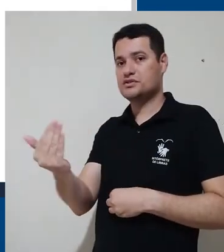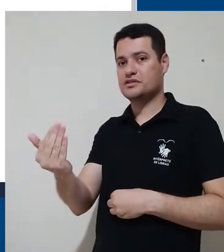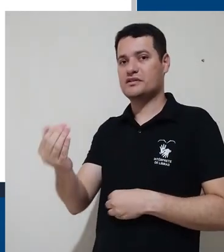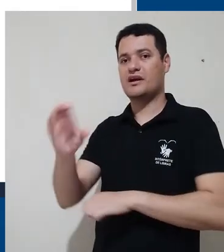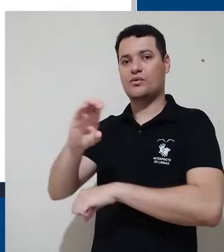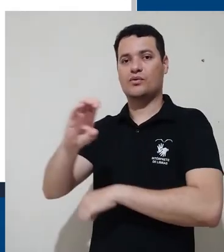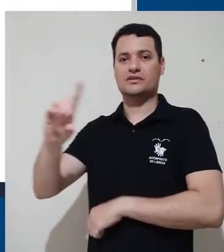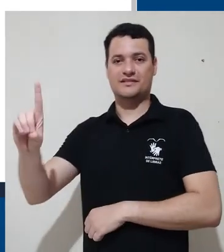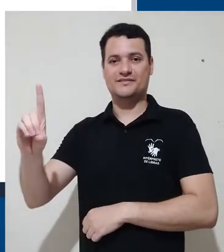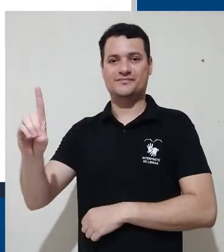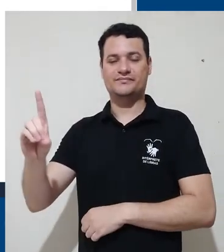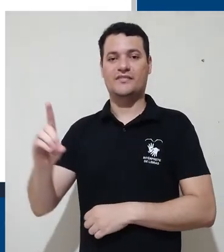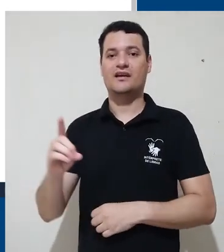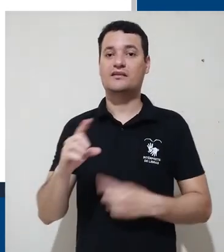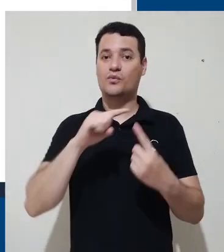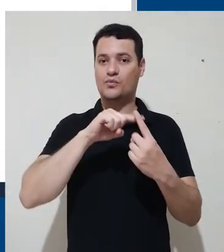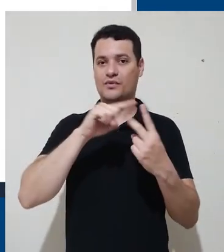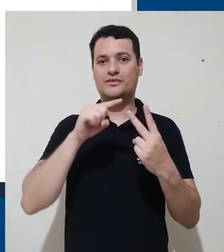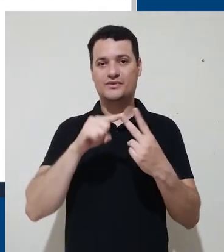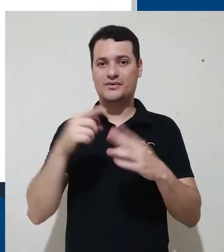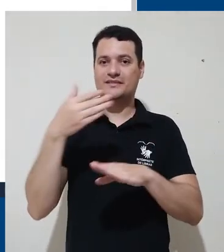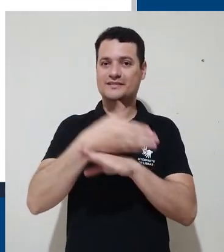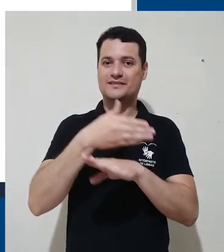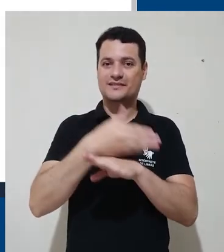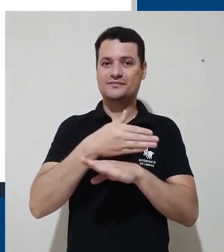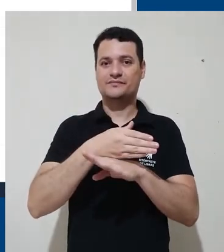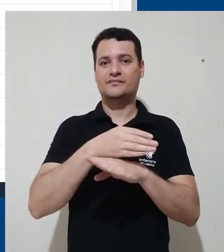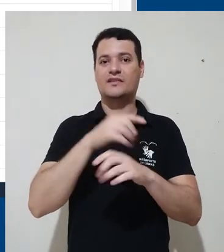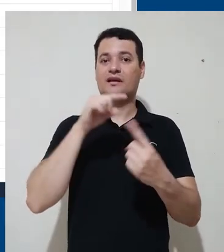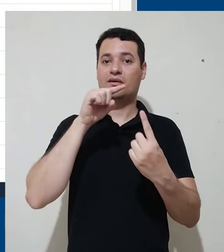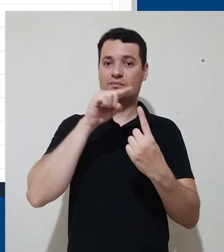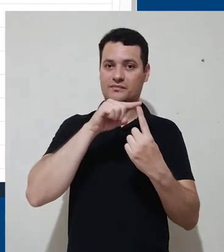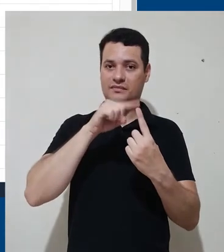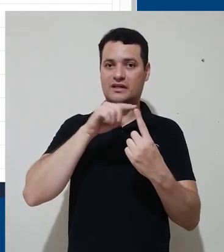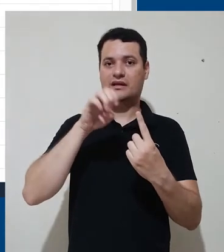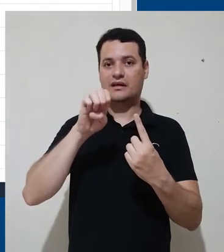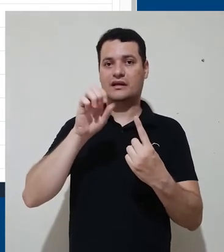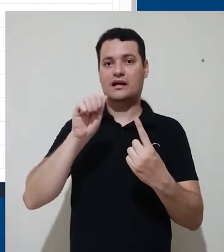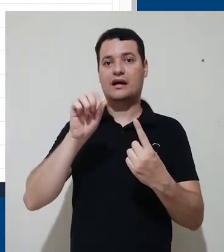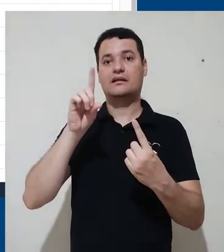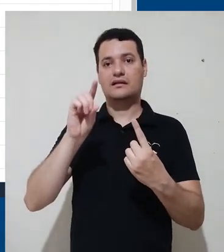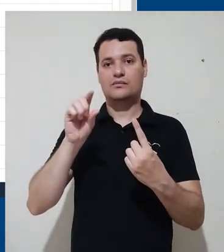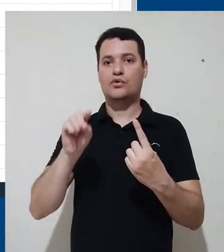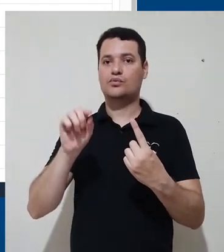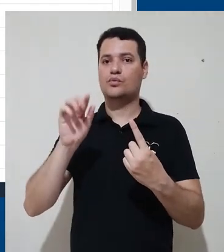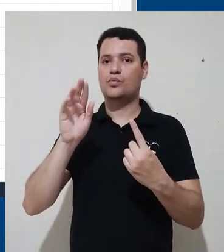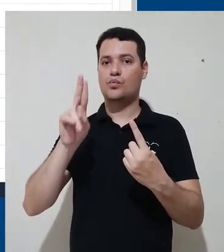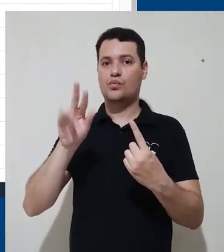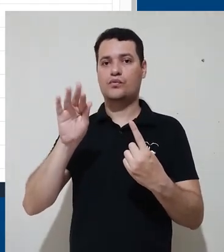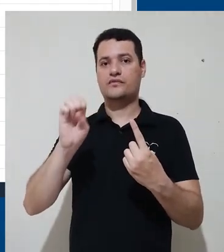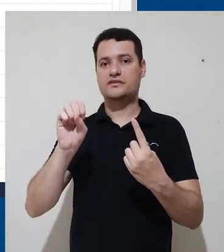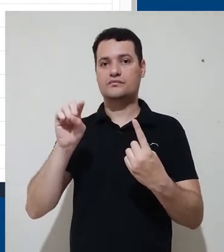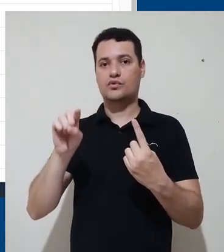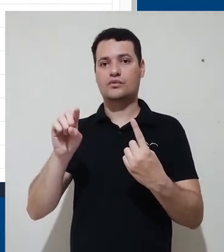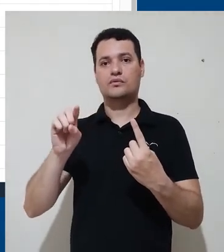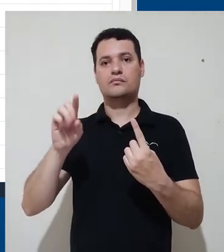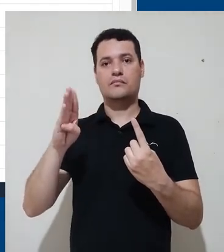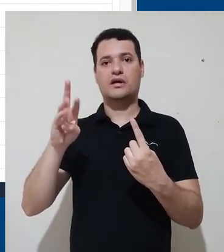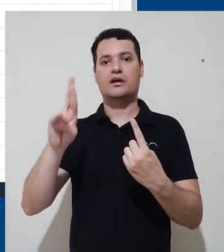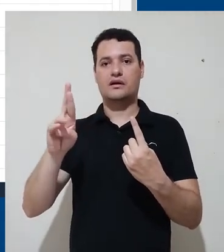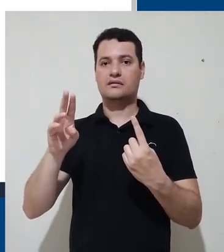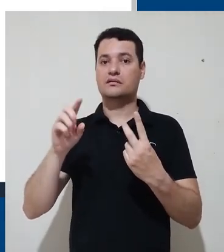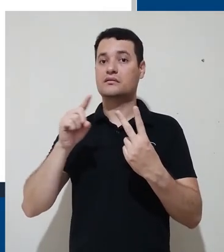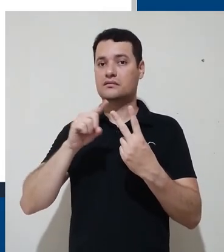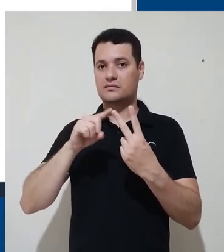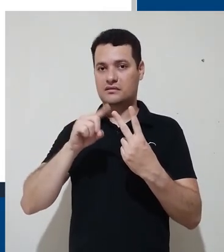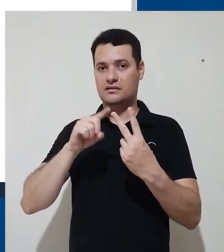solicitação às coordenações. Então, ficam os dois acessos para as duas plataformas. ead.ufis.br para os